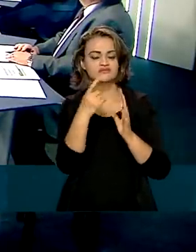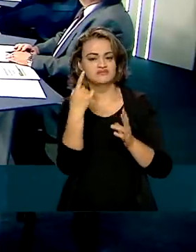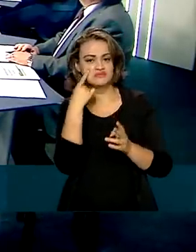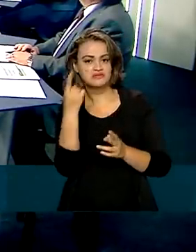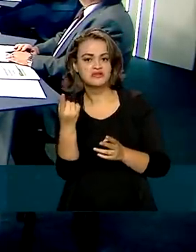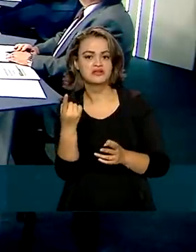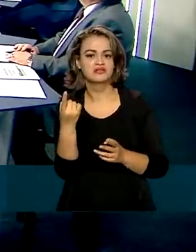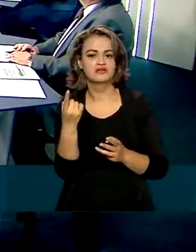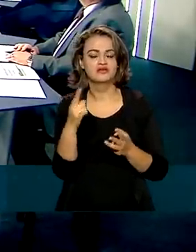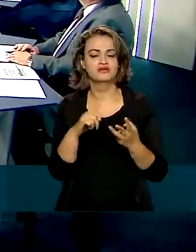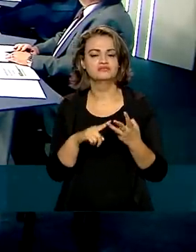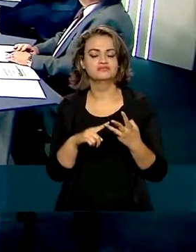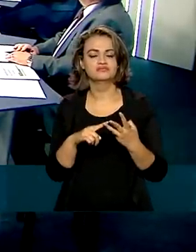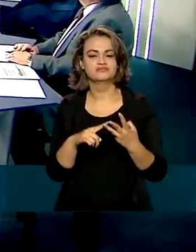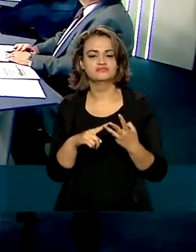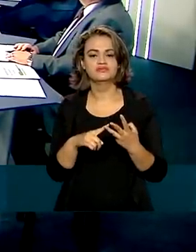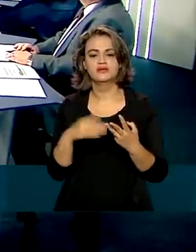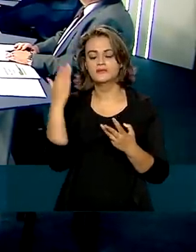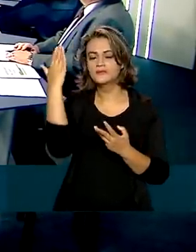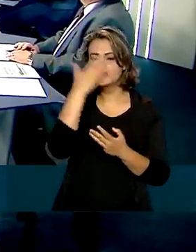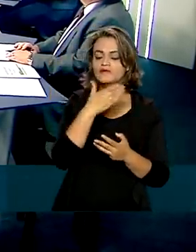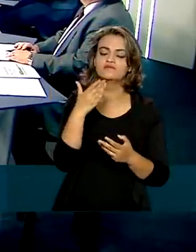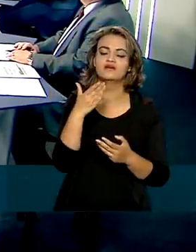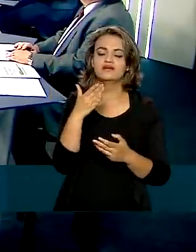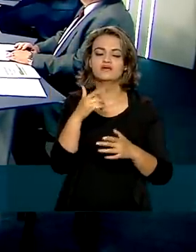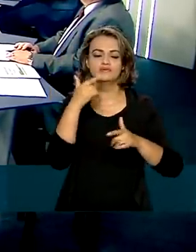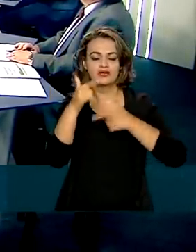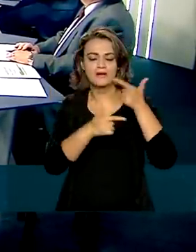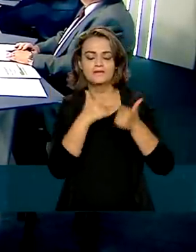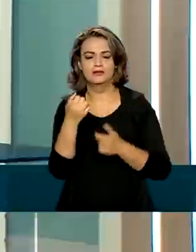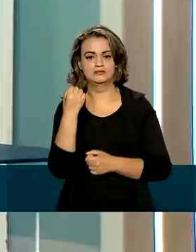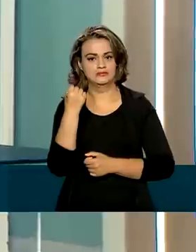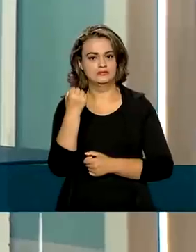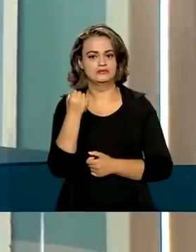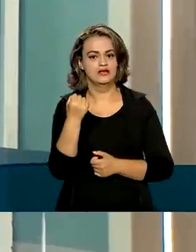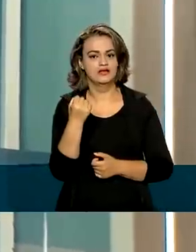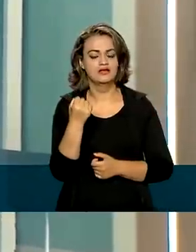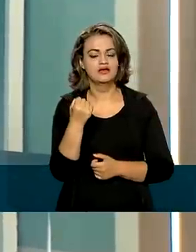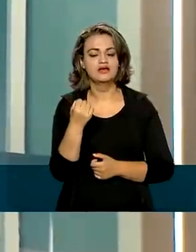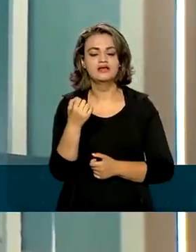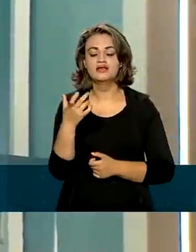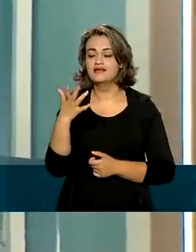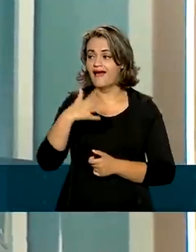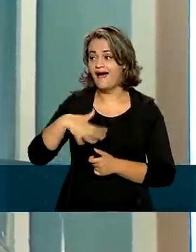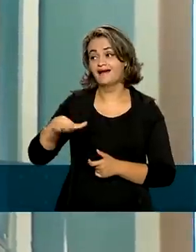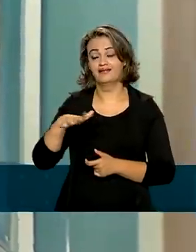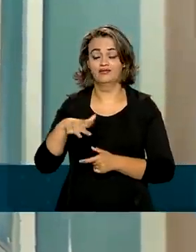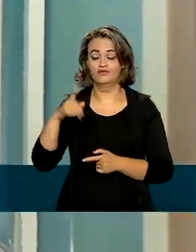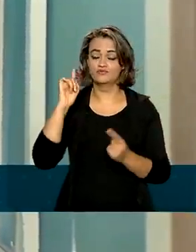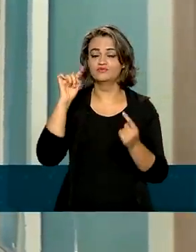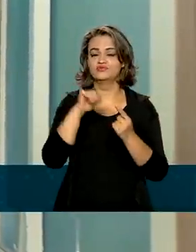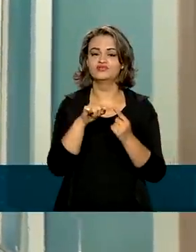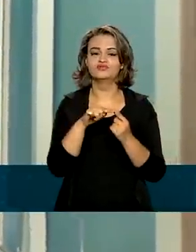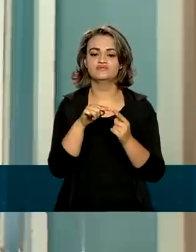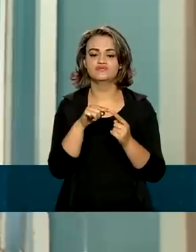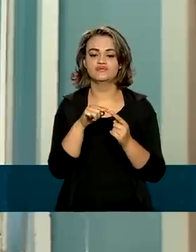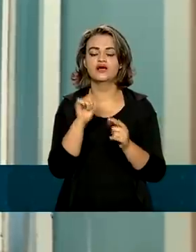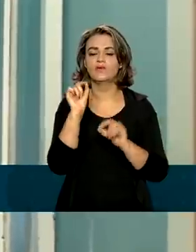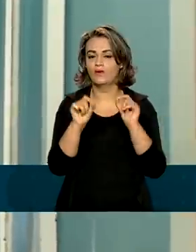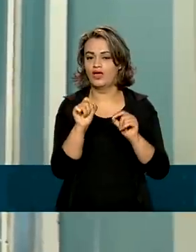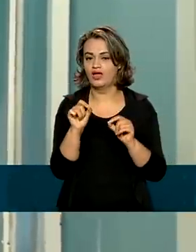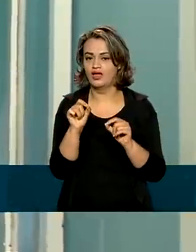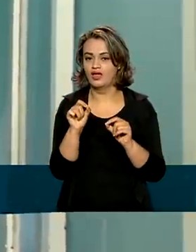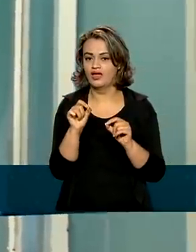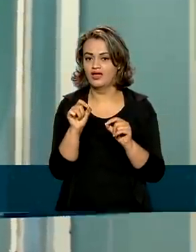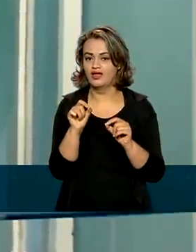não de comodidade, mas de demanda, também mostra uma atividade intensa no Brasil. E para isso, cabe a nós agora fazer a nossa parte. O é